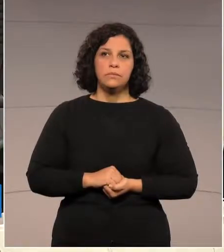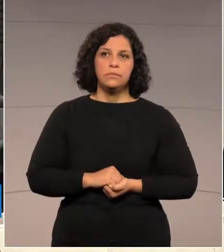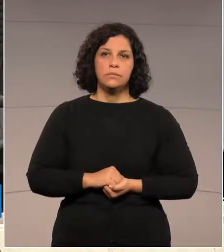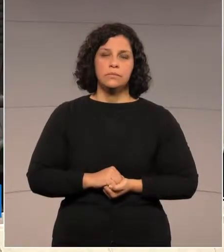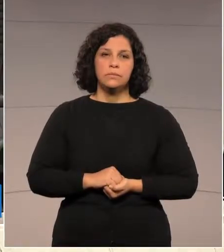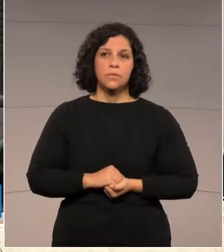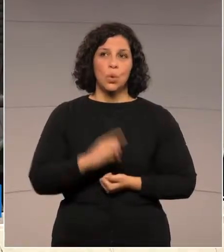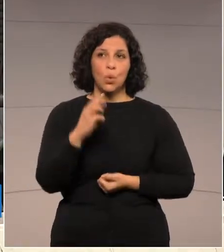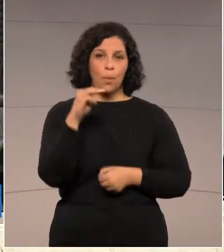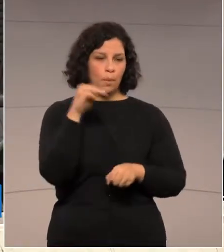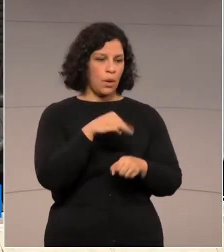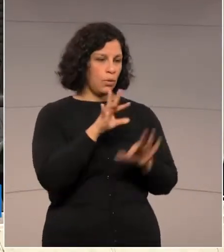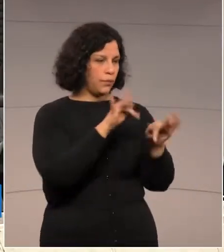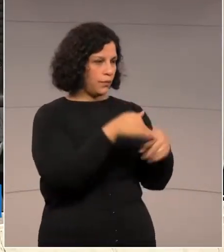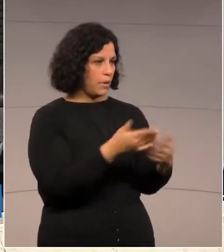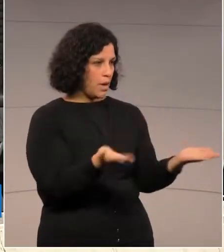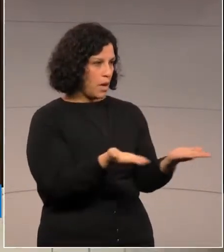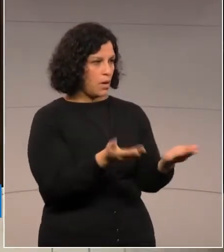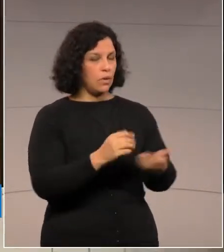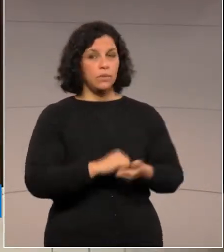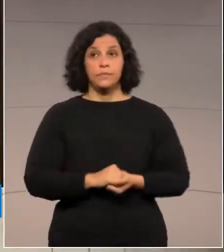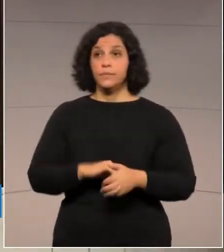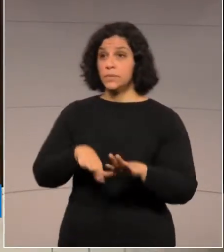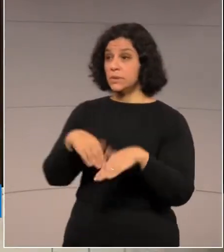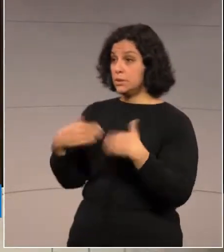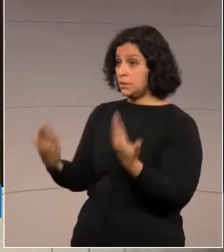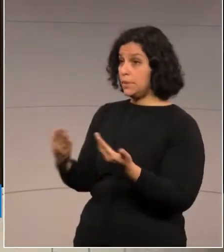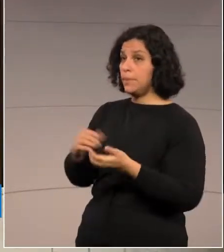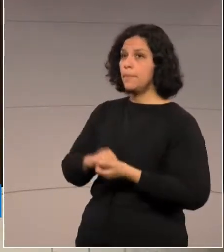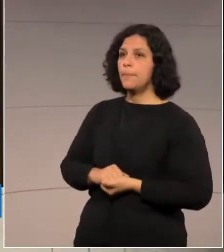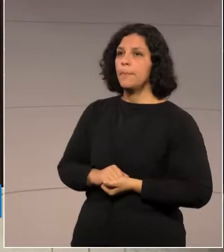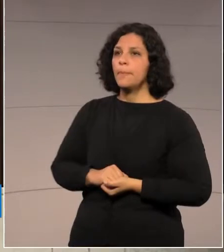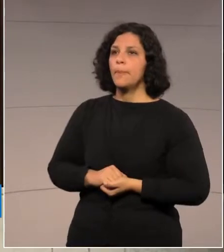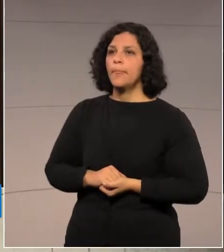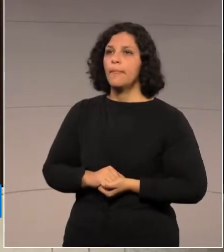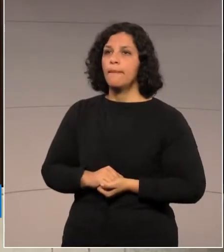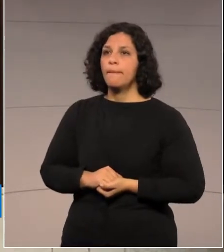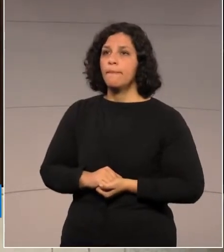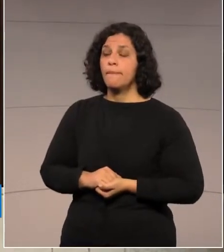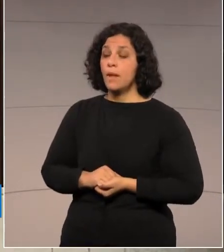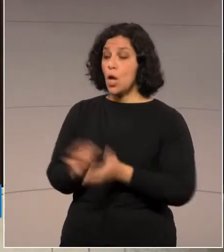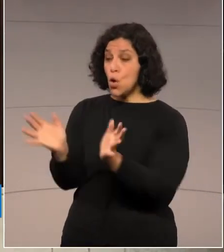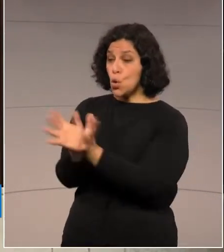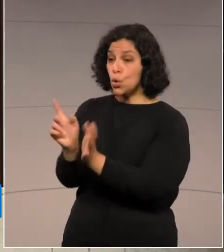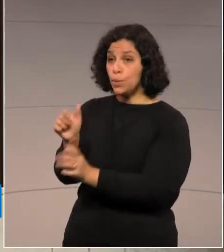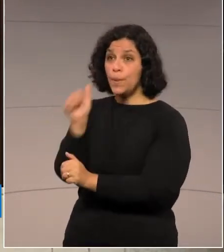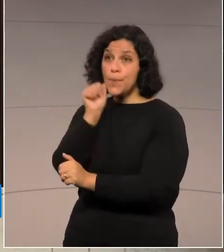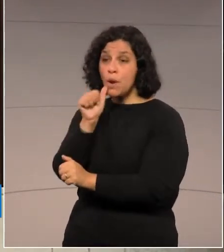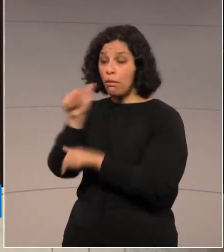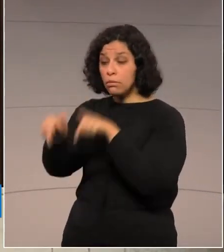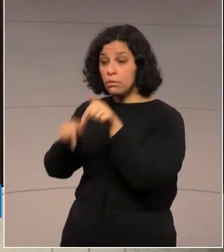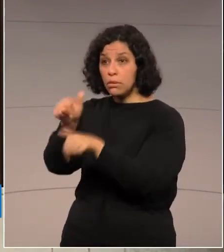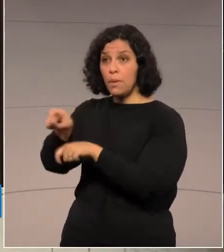Deputado, um minuto para concluir. Então, estava um grupo de mulheres,